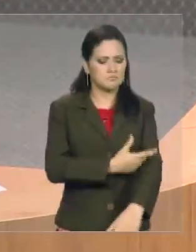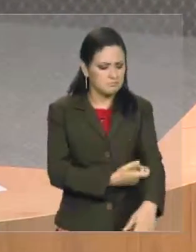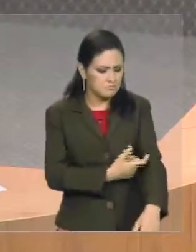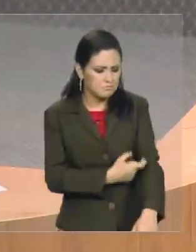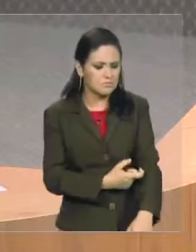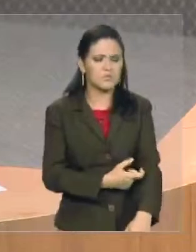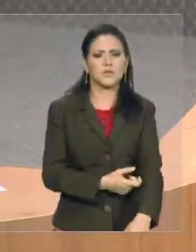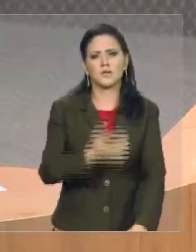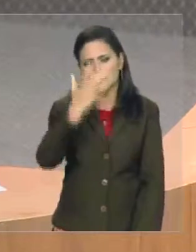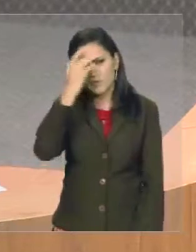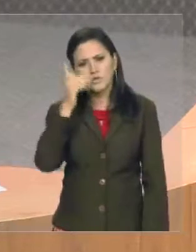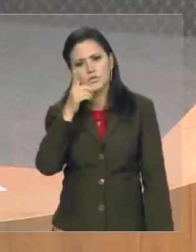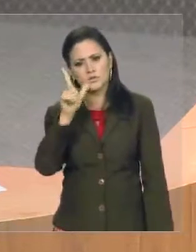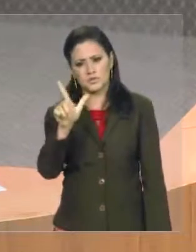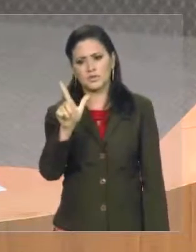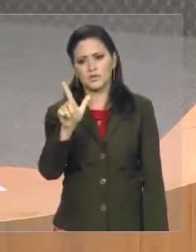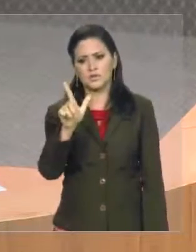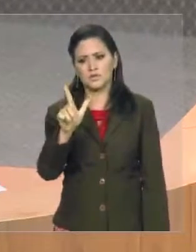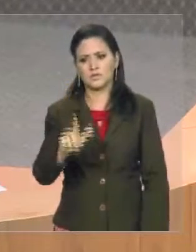deputado Cabo Campos,